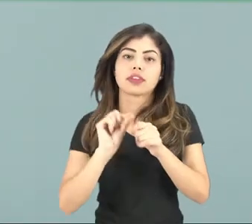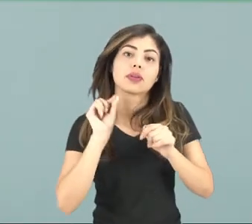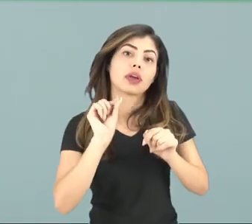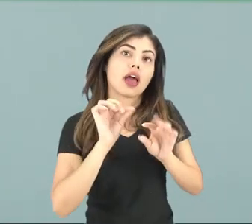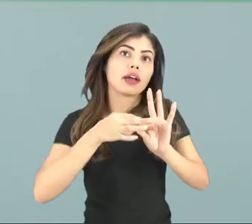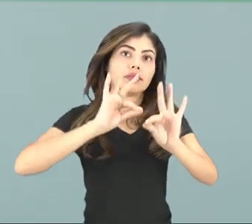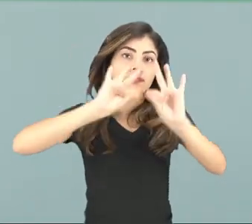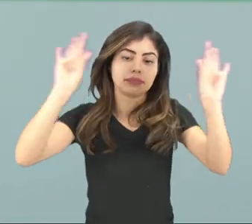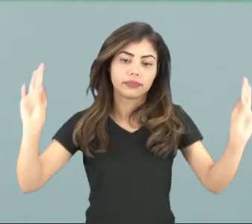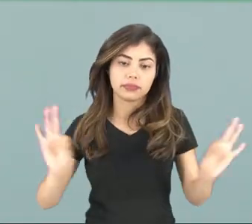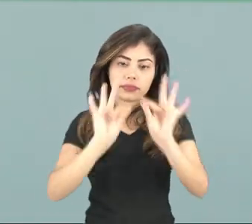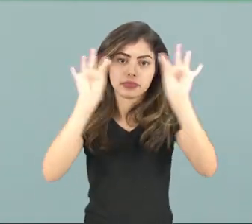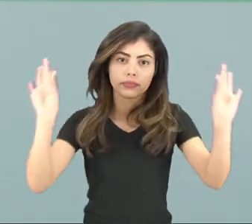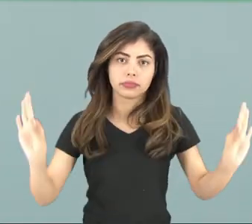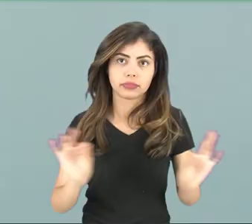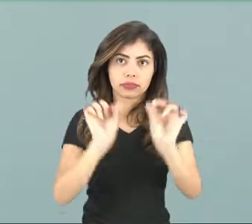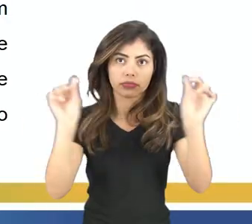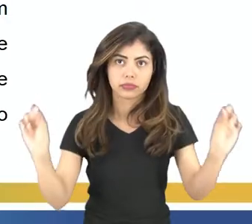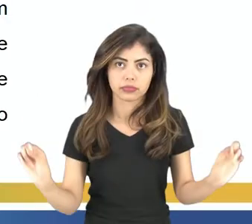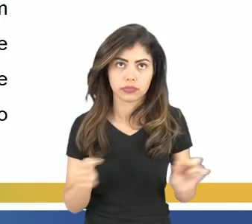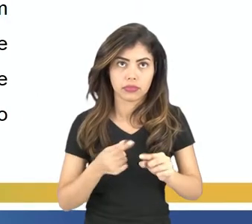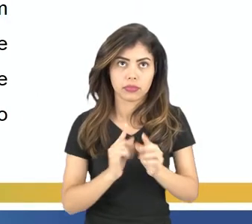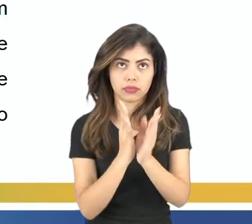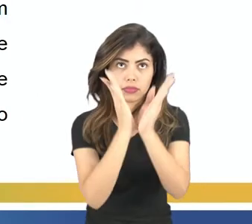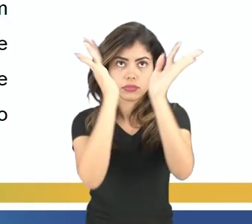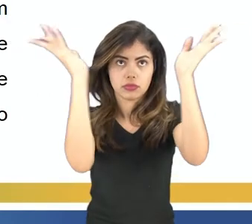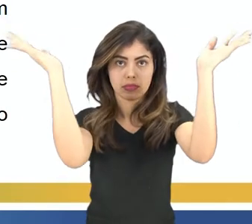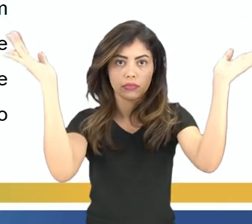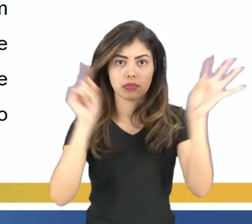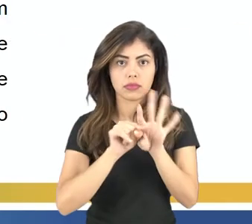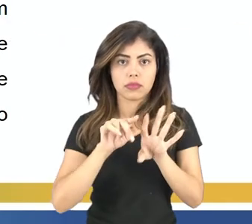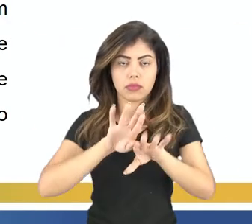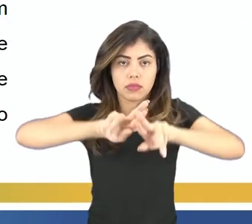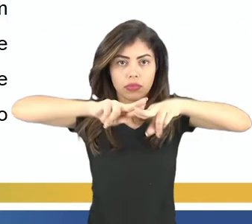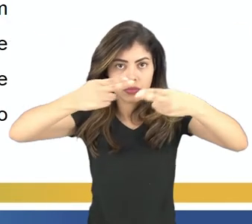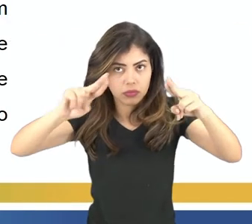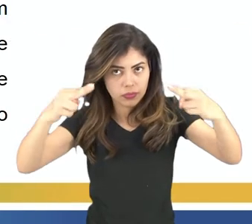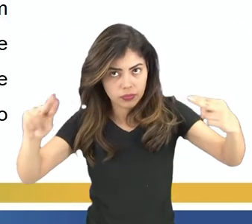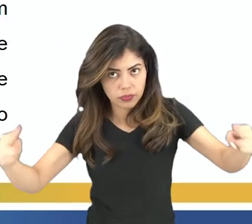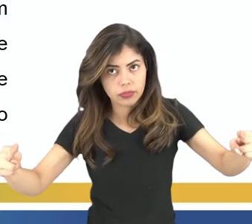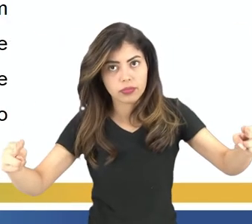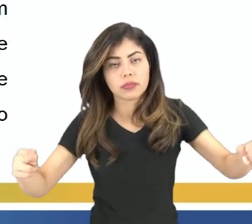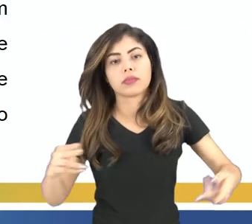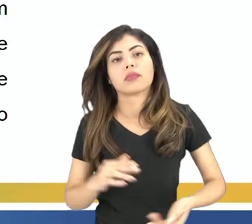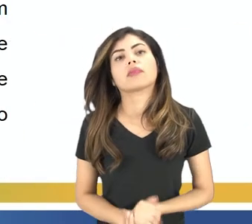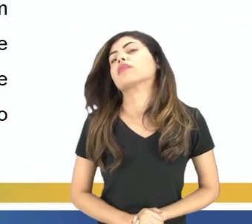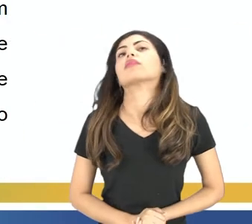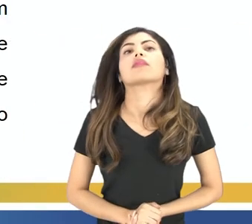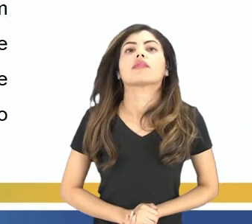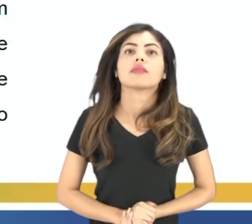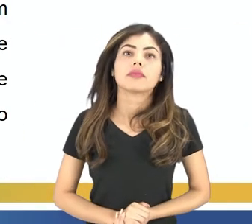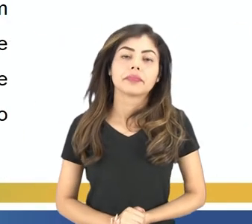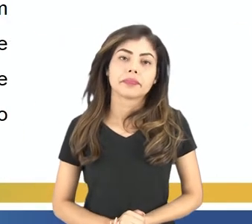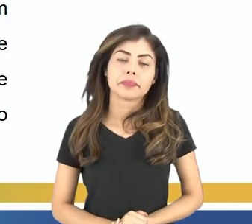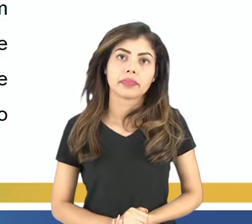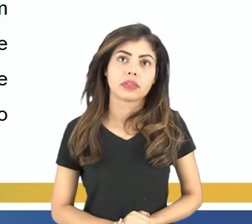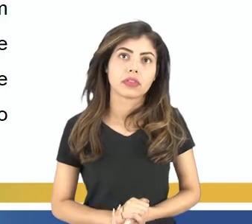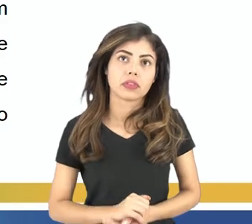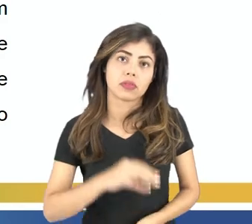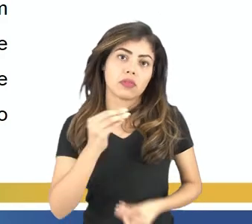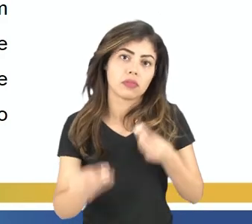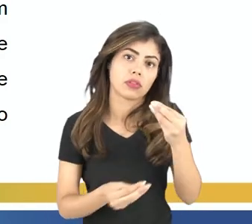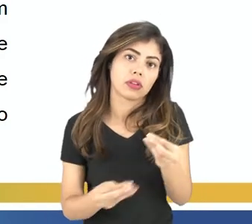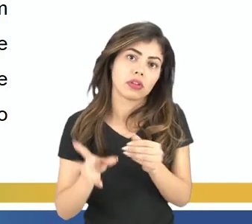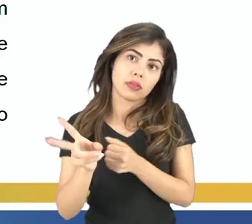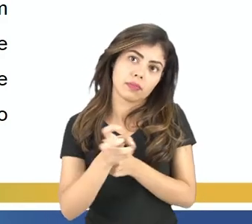essas linhas aí, são chamadas as linhas de força do campo magnético. Como a gente pode verificar onde vai atuar